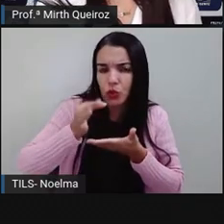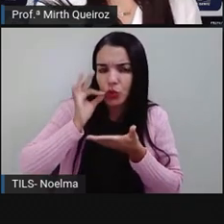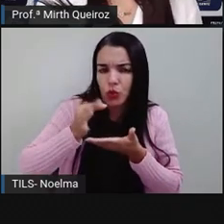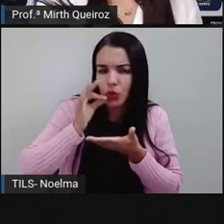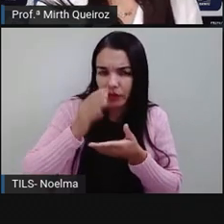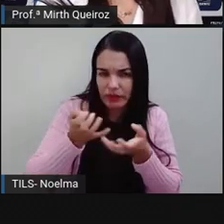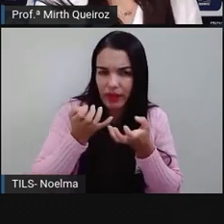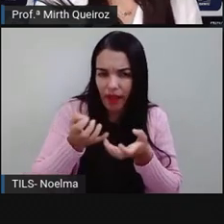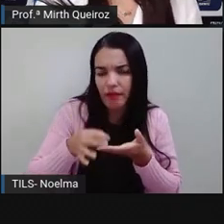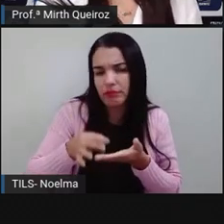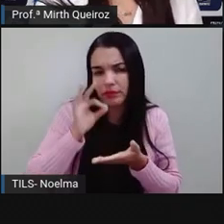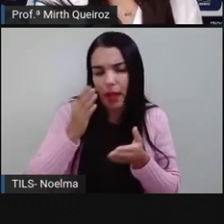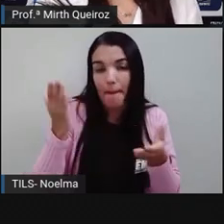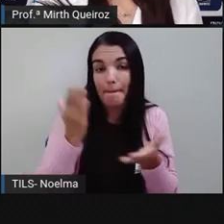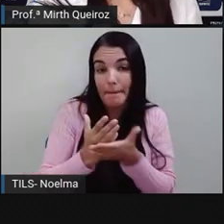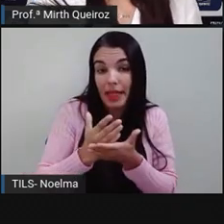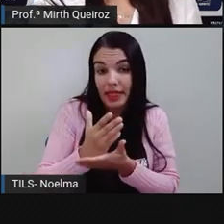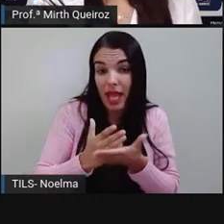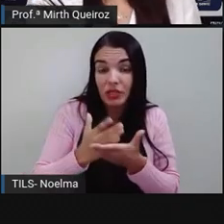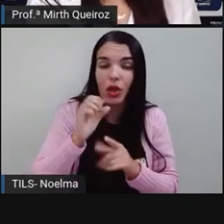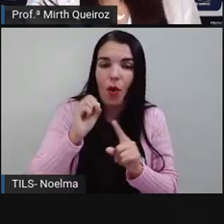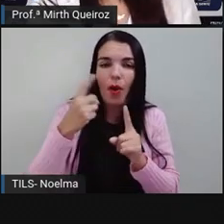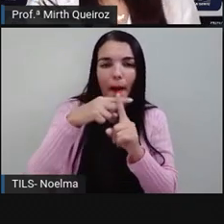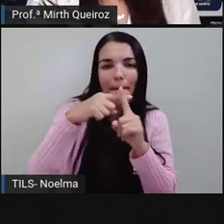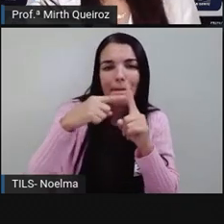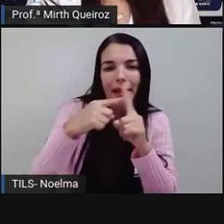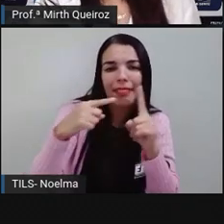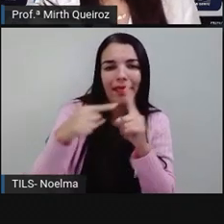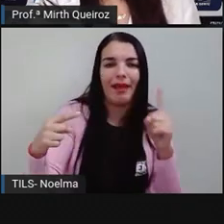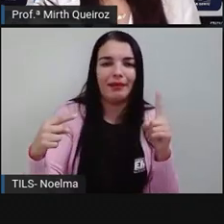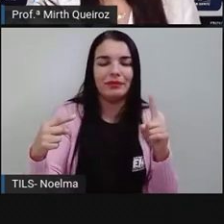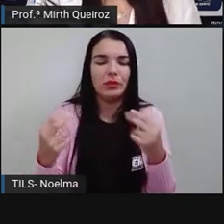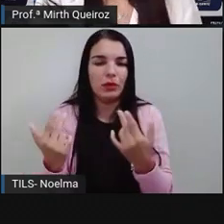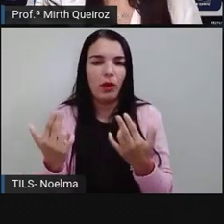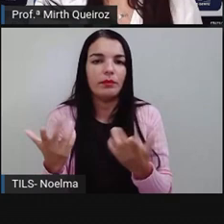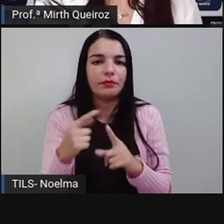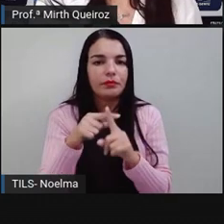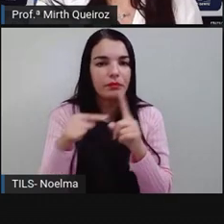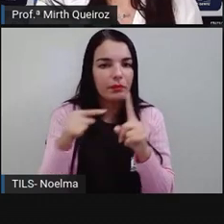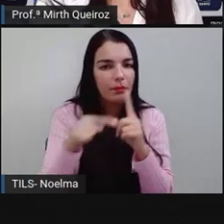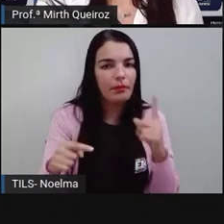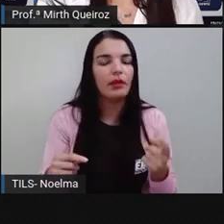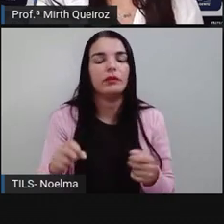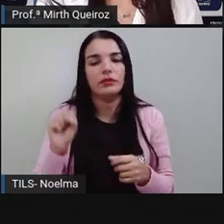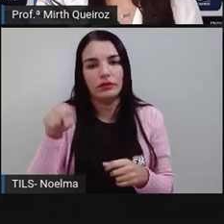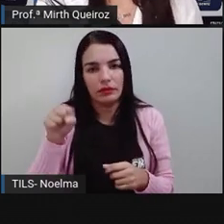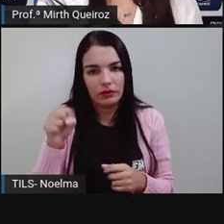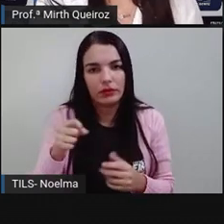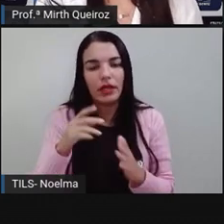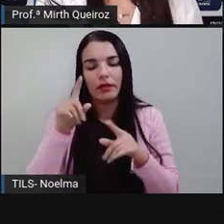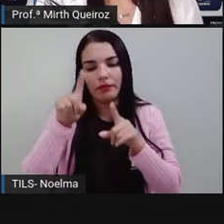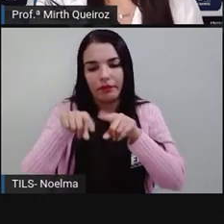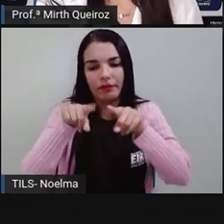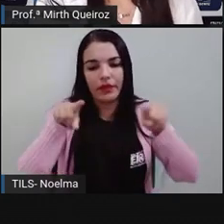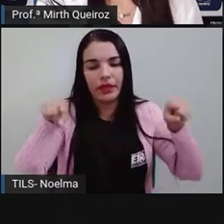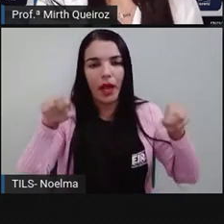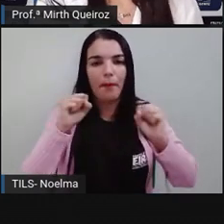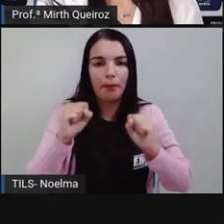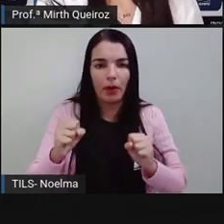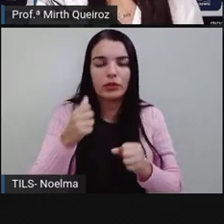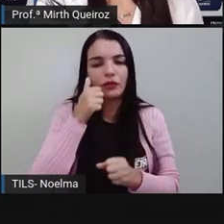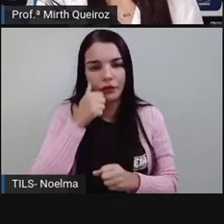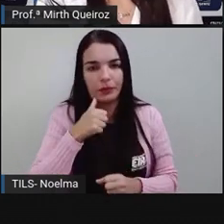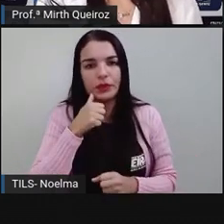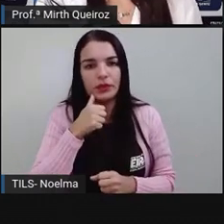já está falando sobre quantidade, né? Metade de, metade de nesse caso. Aí vai variar e vai ficar no